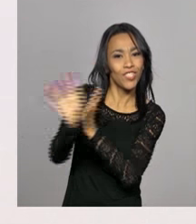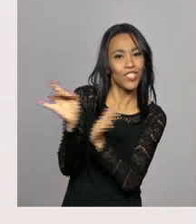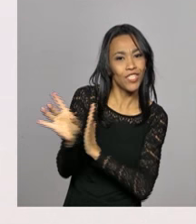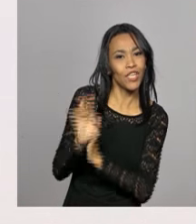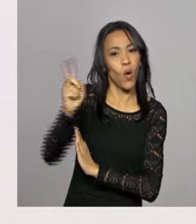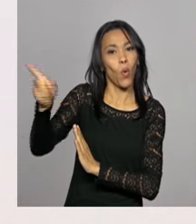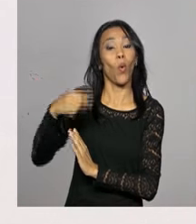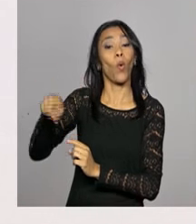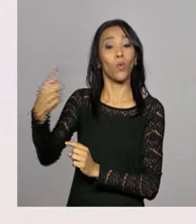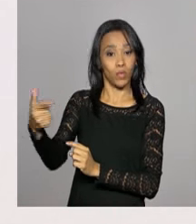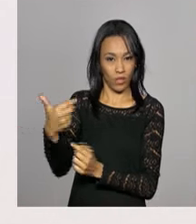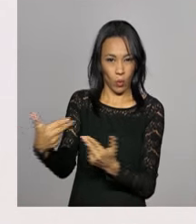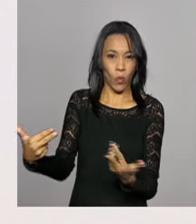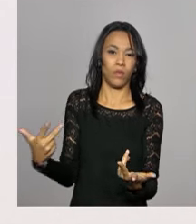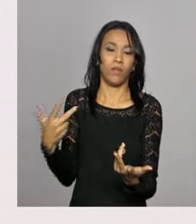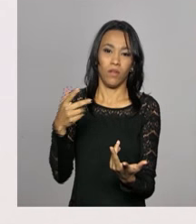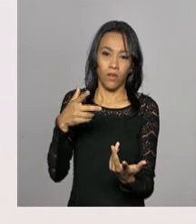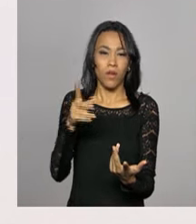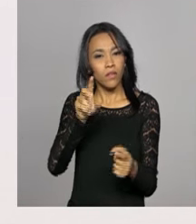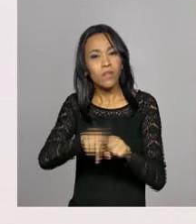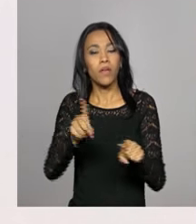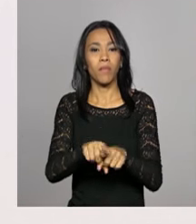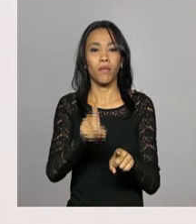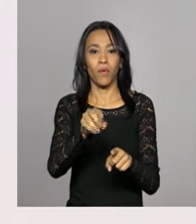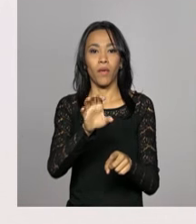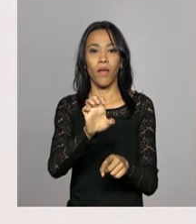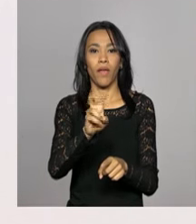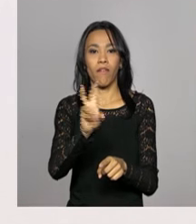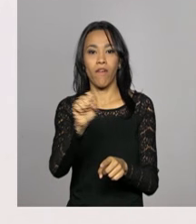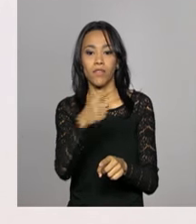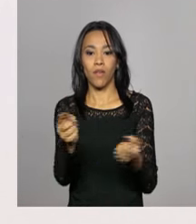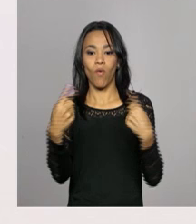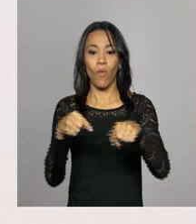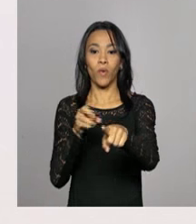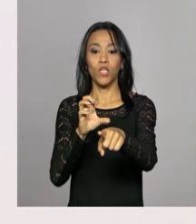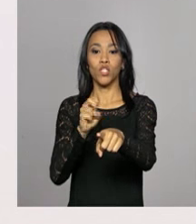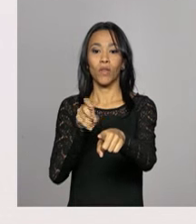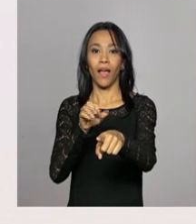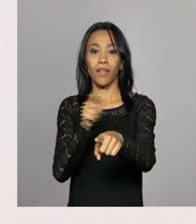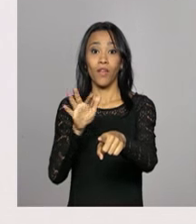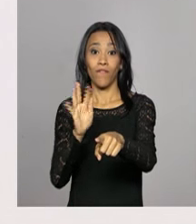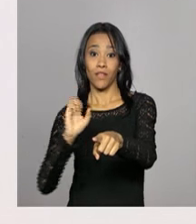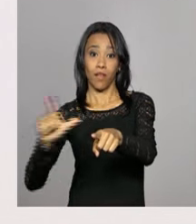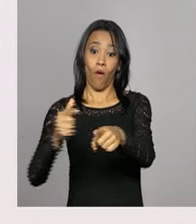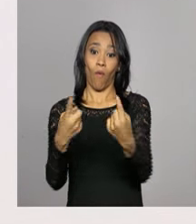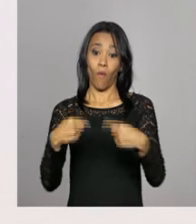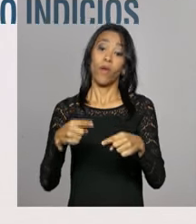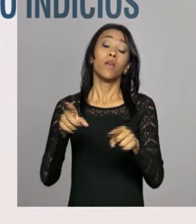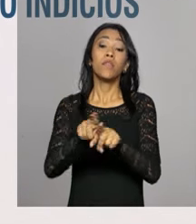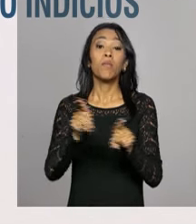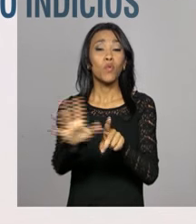penalidades, inclusive responder por evasão de divisas e sonegação fiscal. Mas não impede que no futuro,